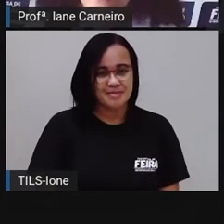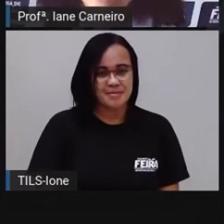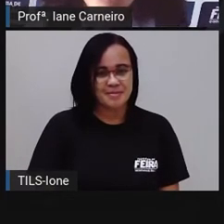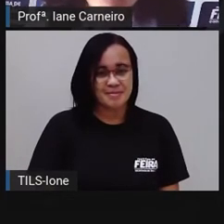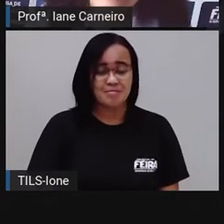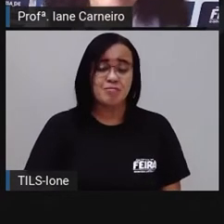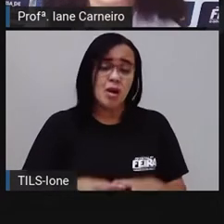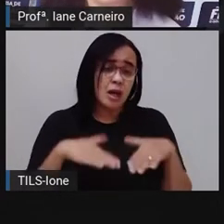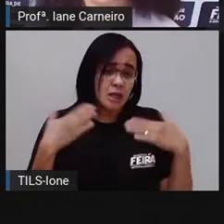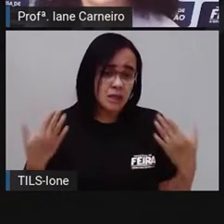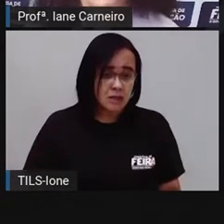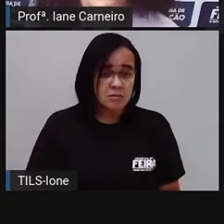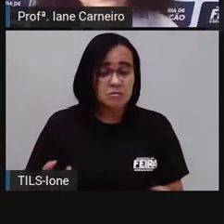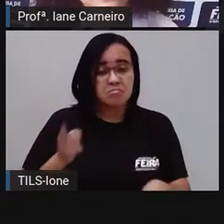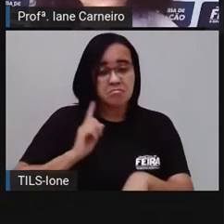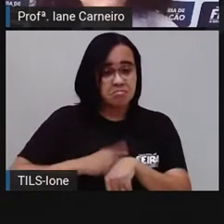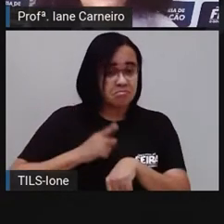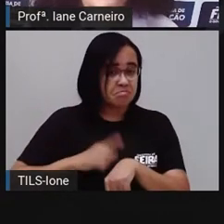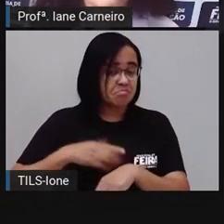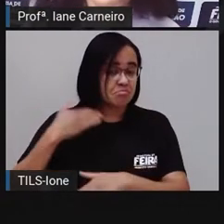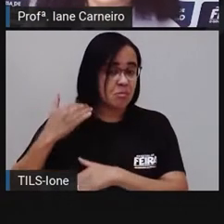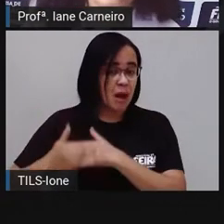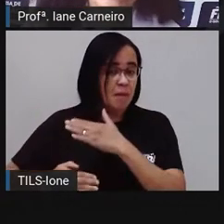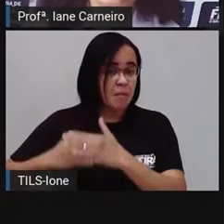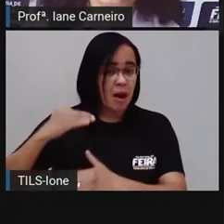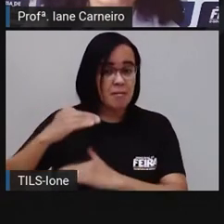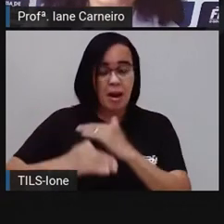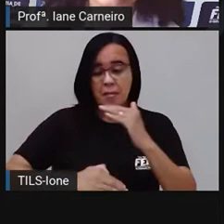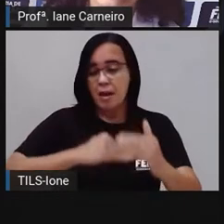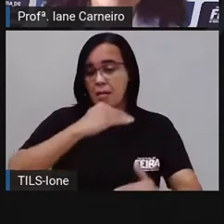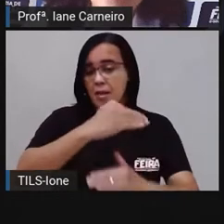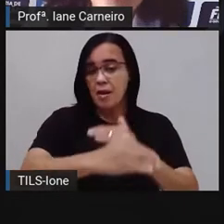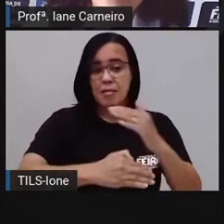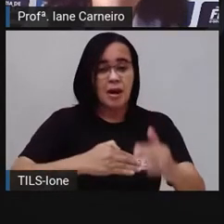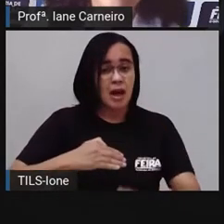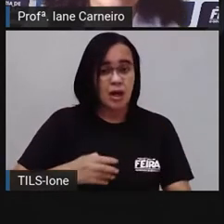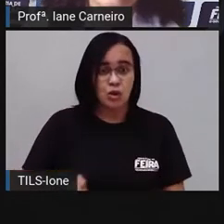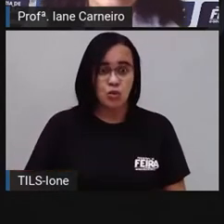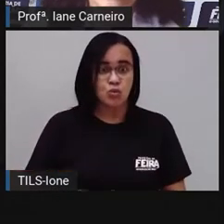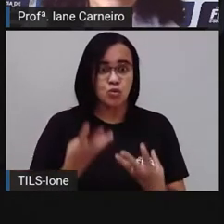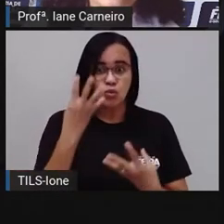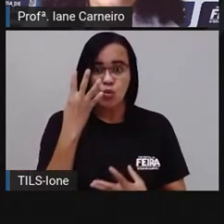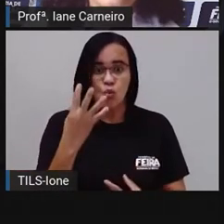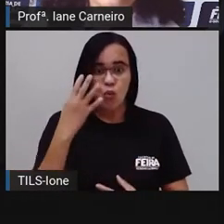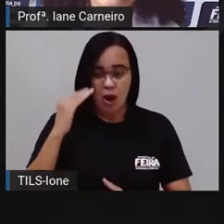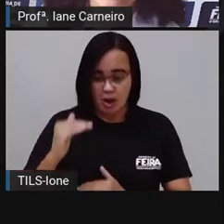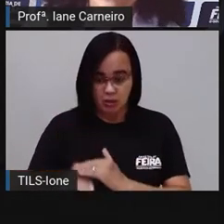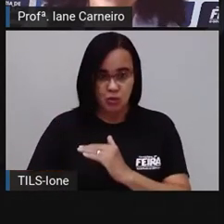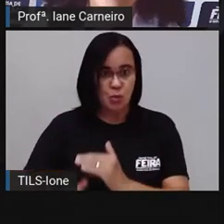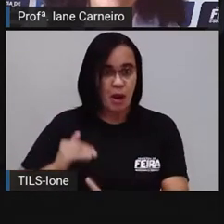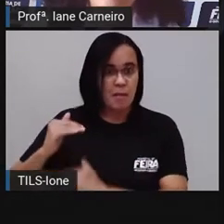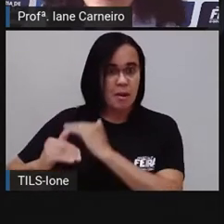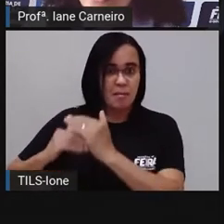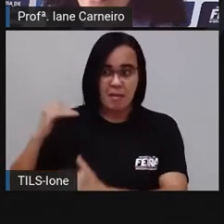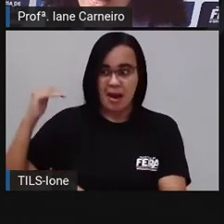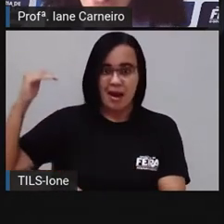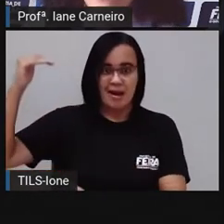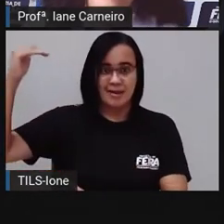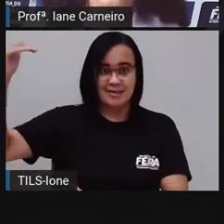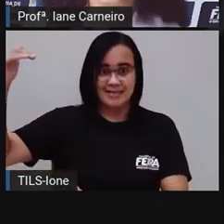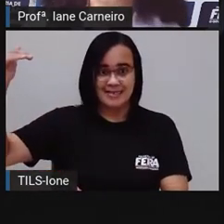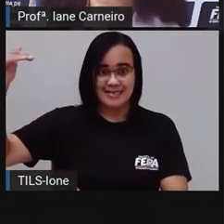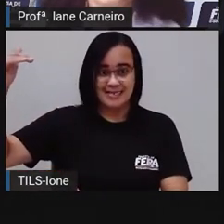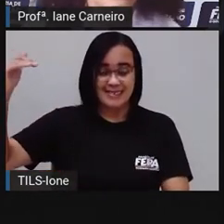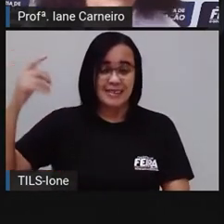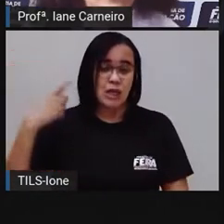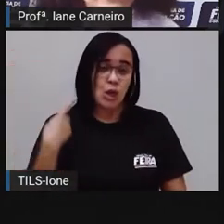Aí, o tempo foi passando e os quatro foram crescendo, crescendo. Um dia, o mais velho